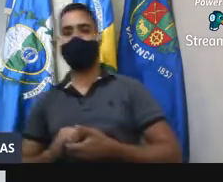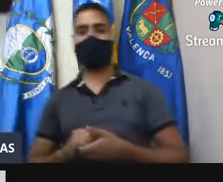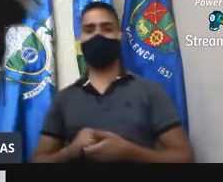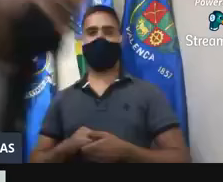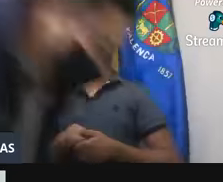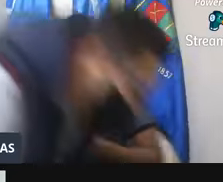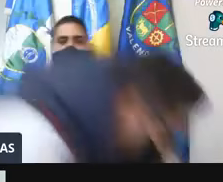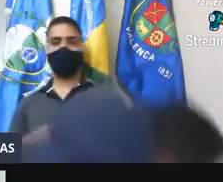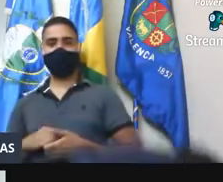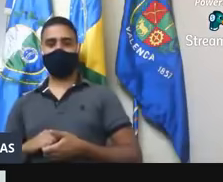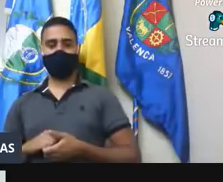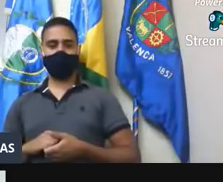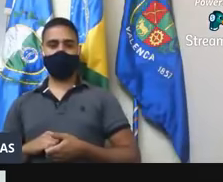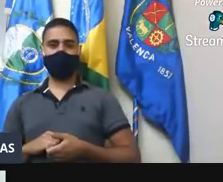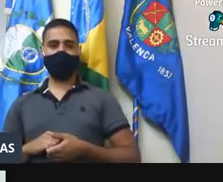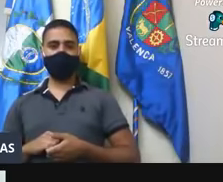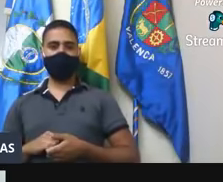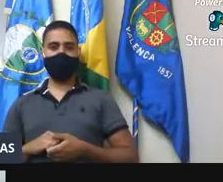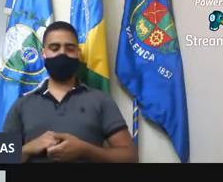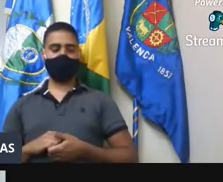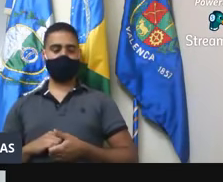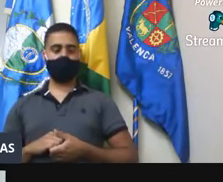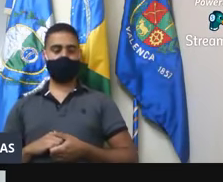Sessão ordinária da Câmara.